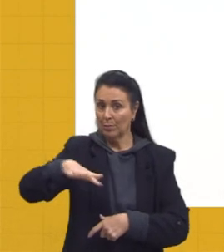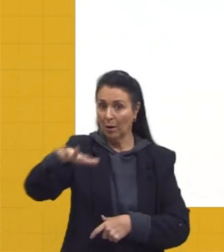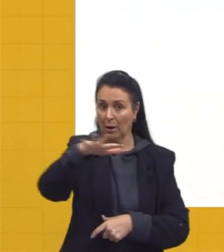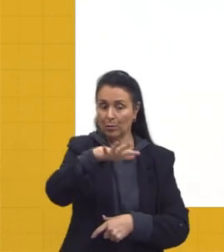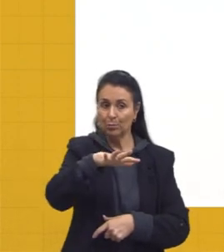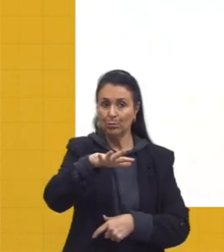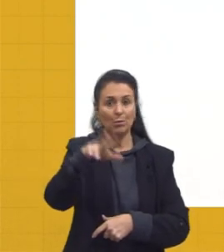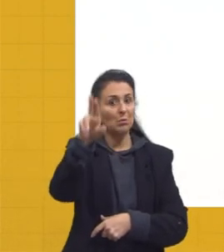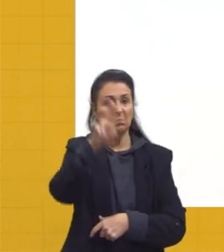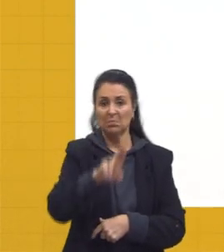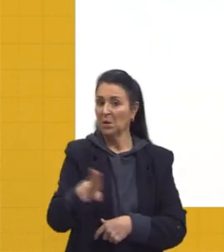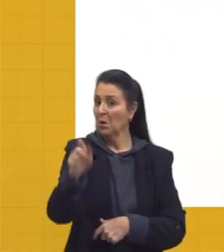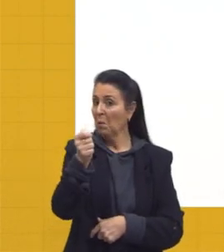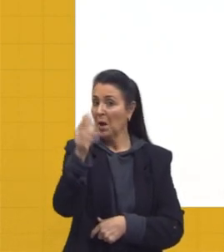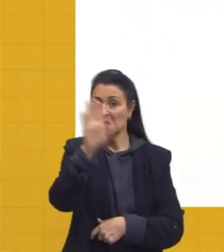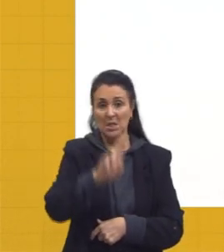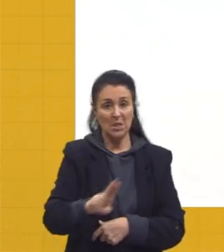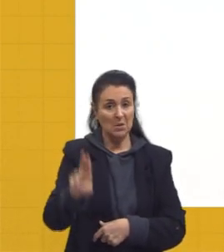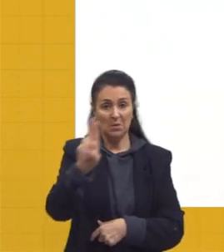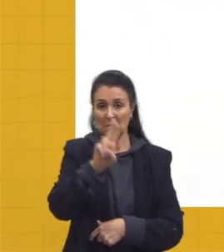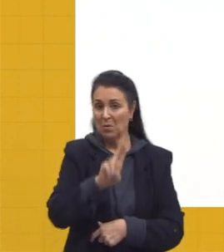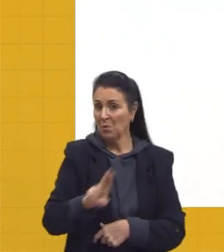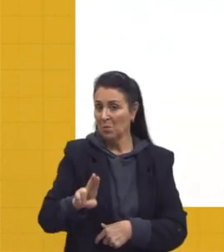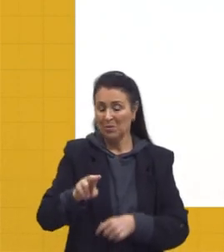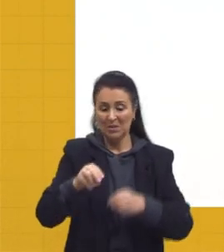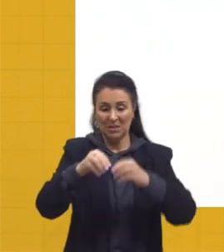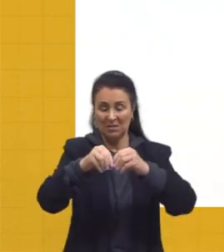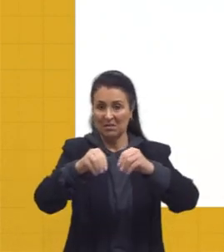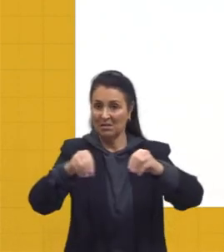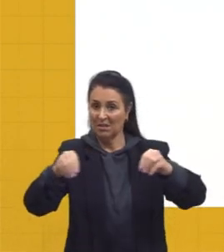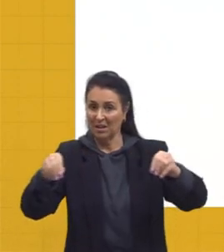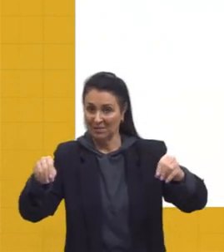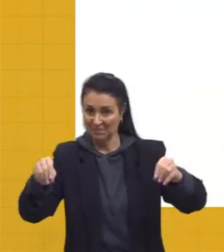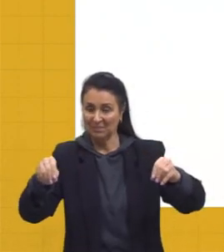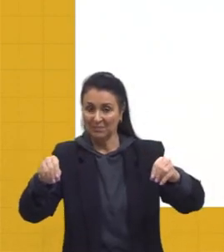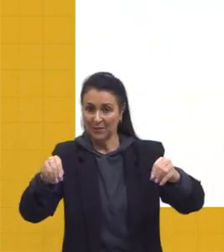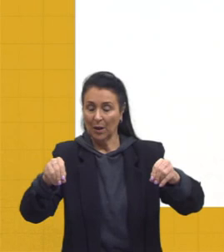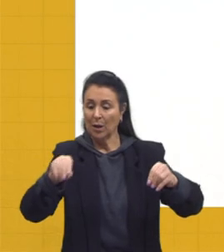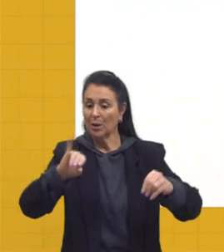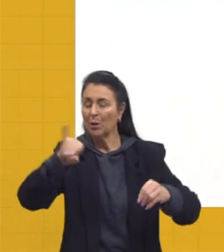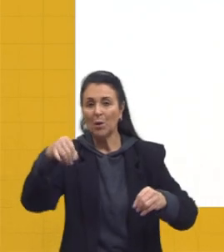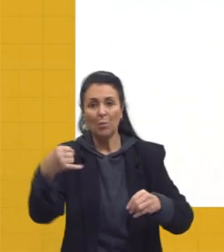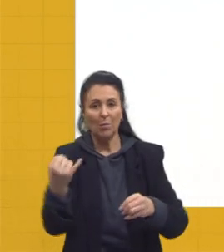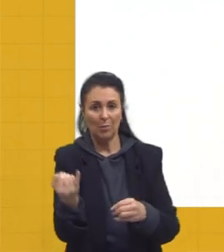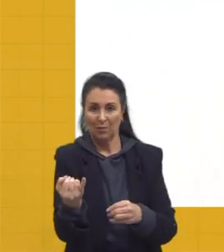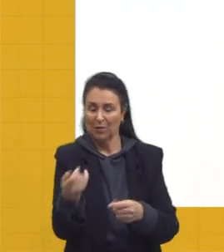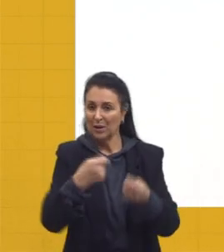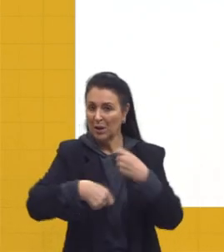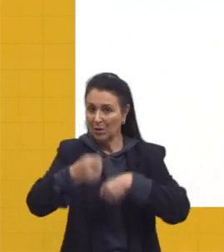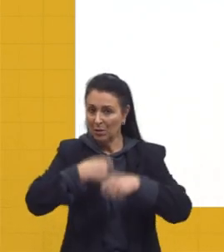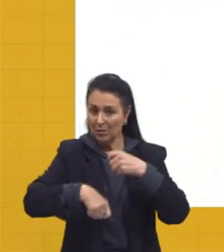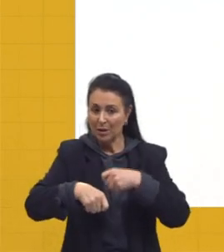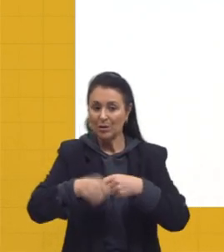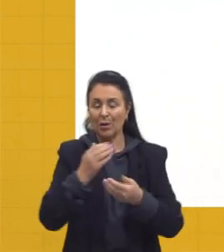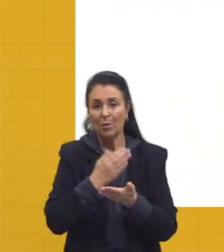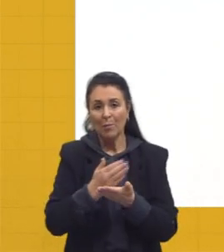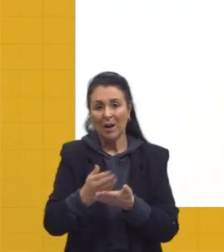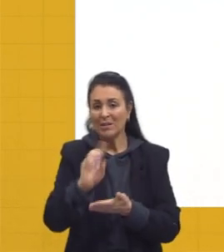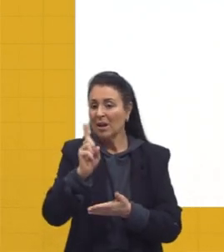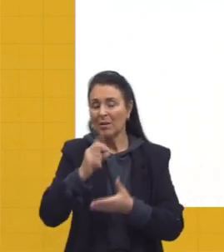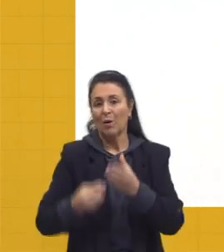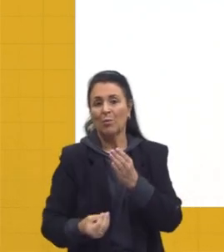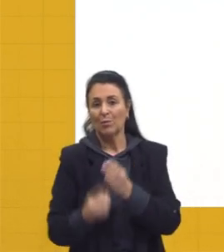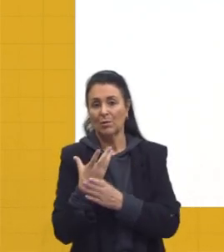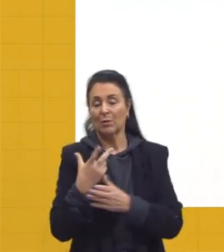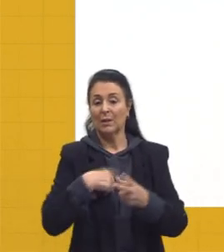cultivada, né? E não explora, então, portanto, esse aproveitamento econômico e esse torne produtivo, tá? E aí nós temos